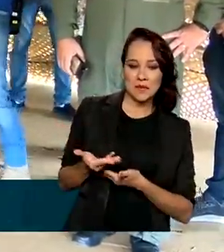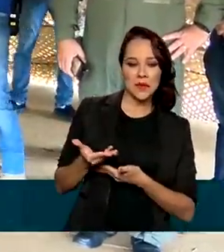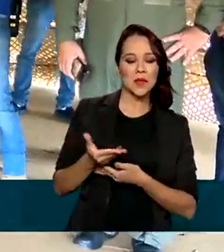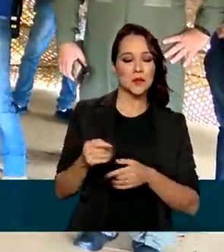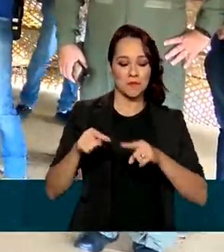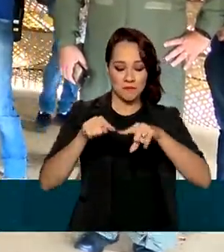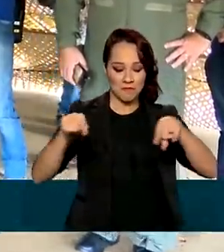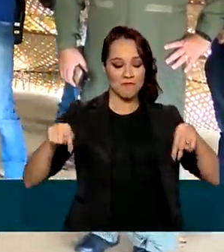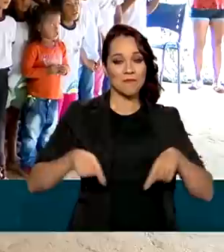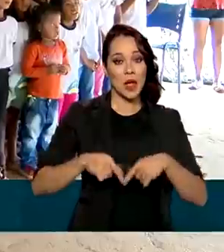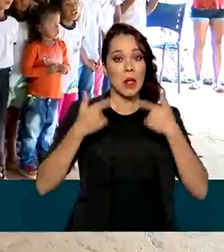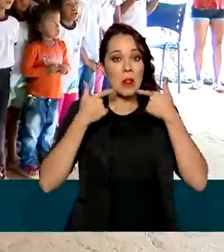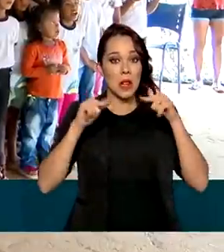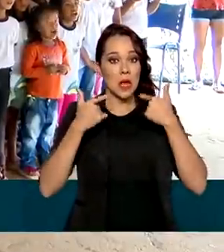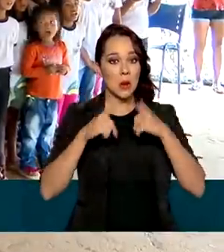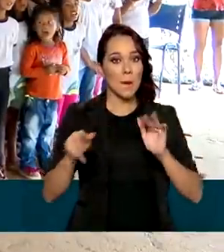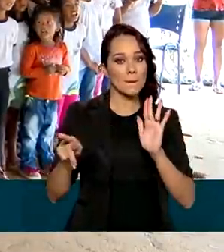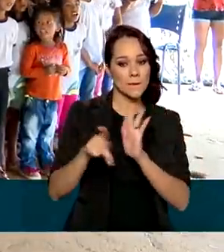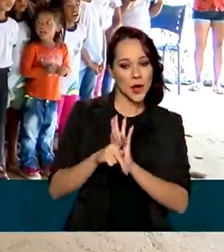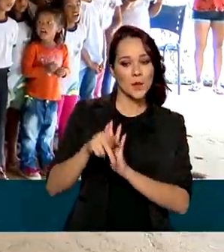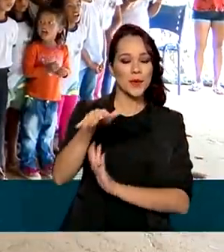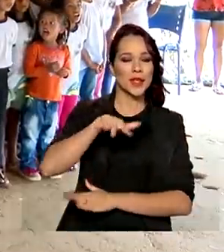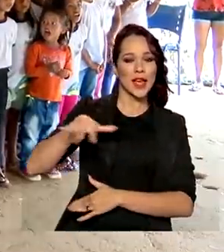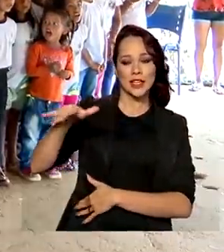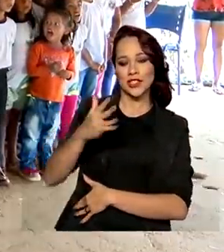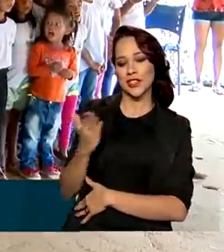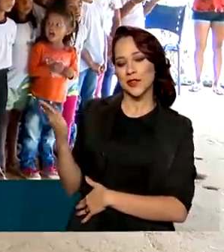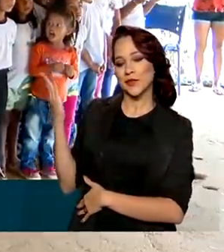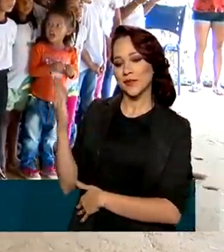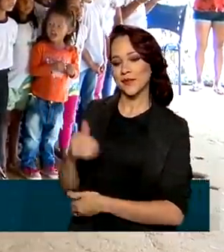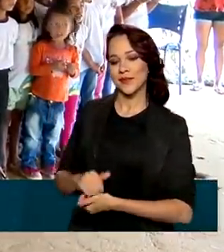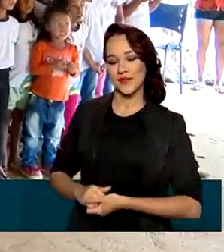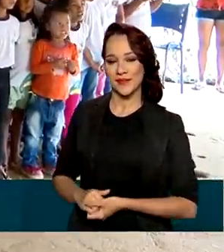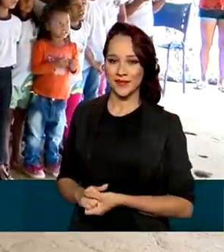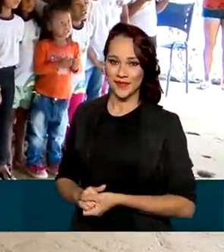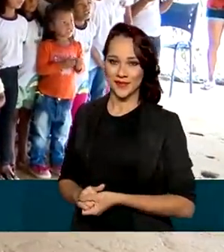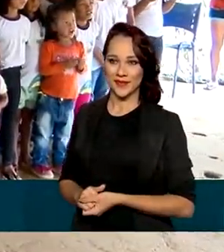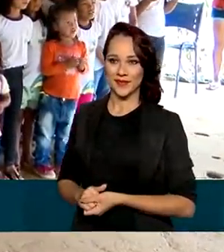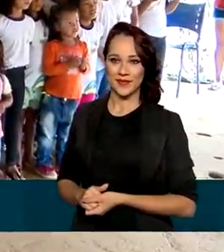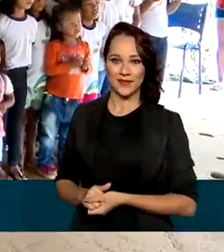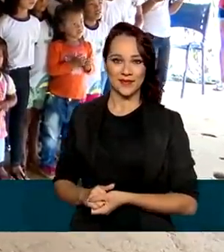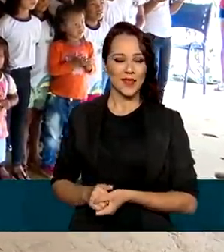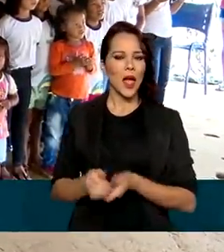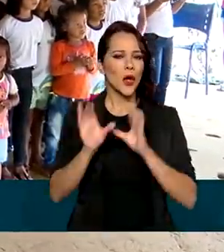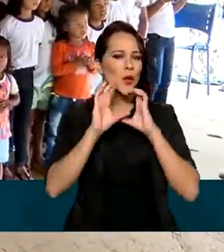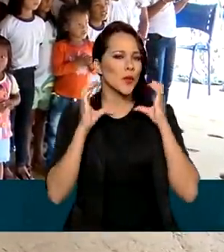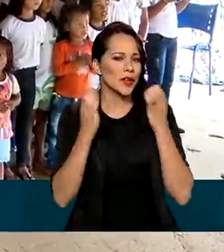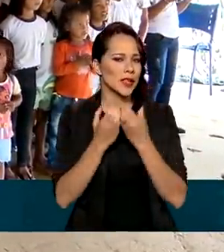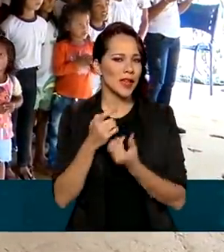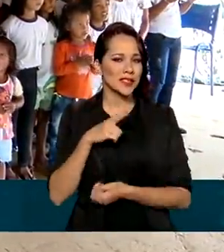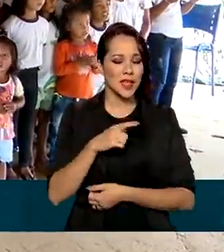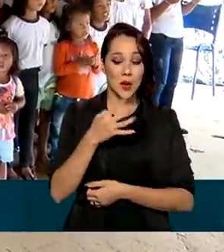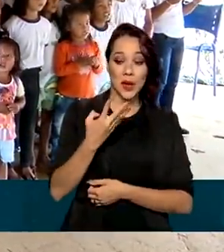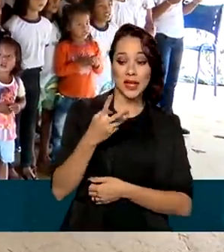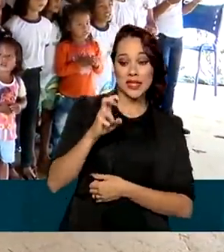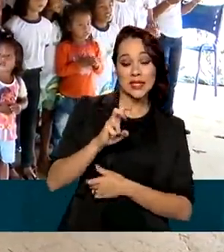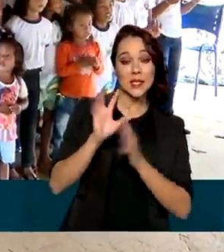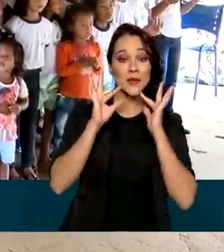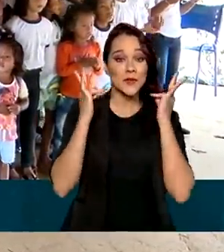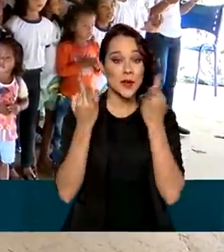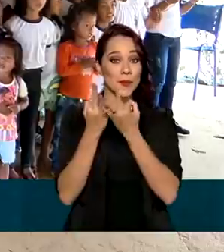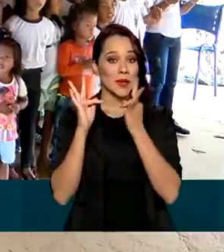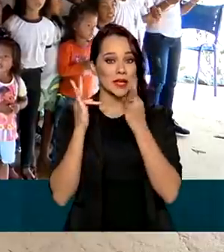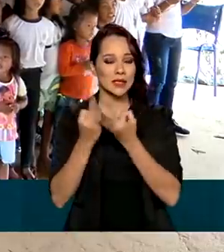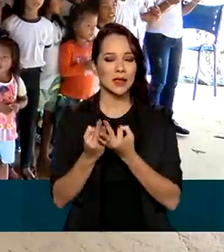Cubeu, língua dos moradores nativos da região. A pequena comunidade tem 45 famílias,